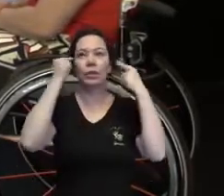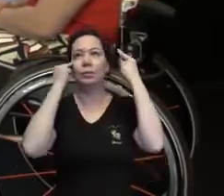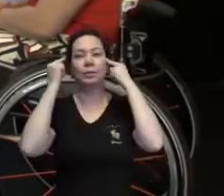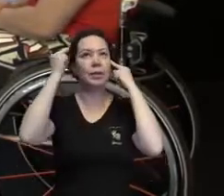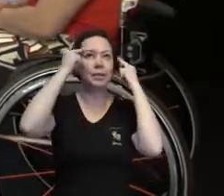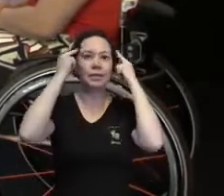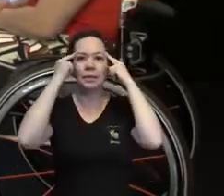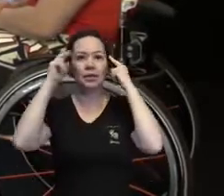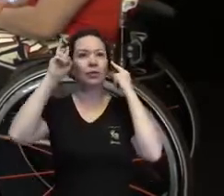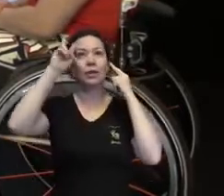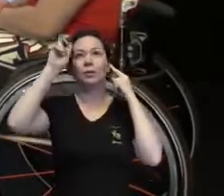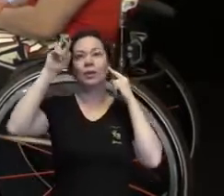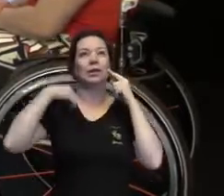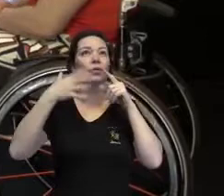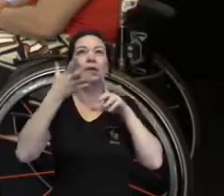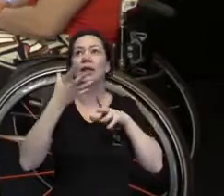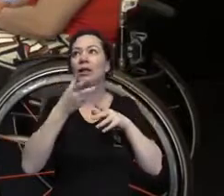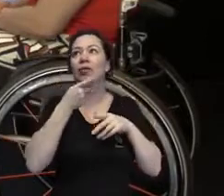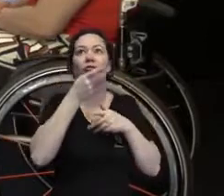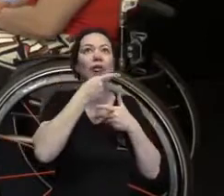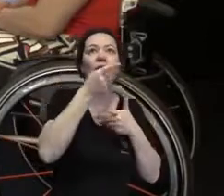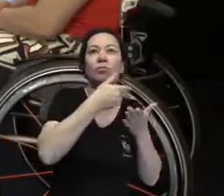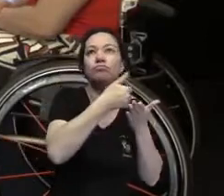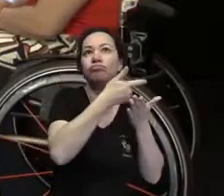tantas coisas que eu poderia falar.